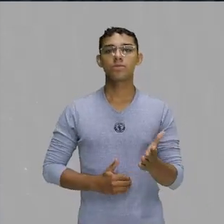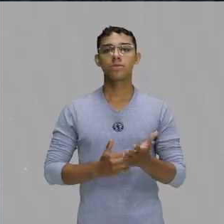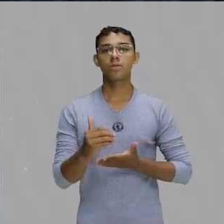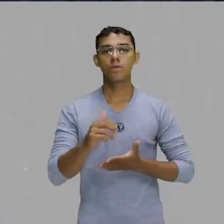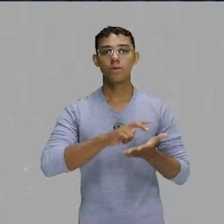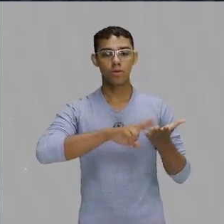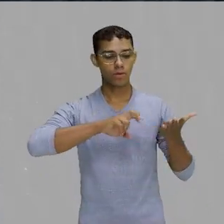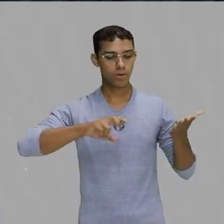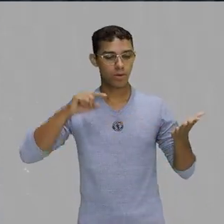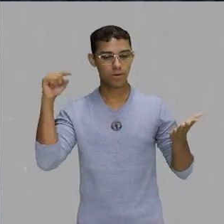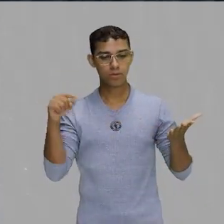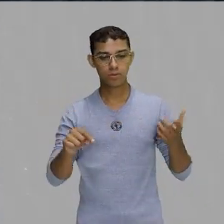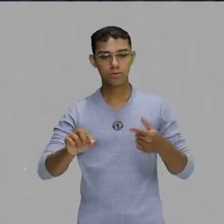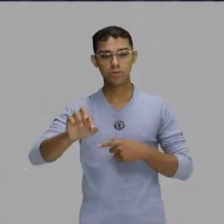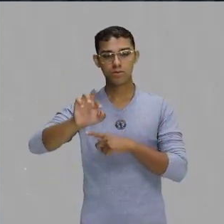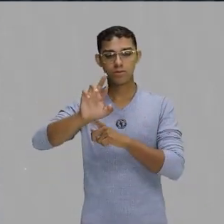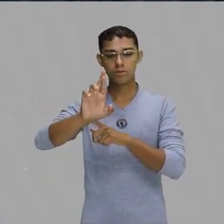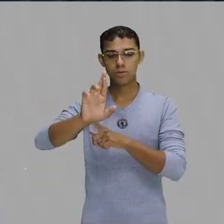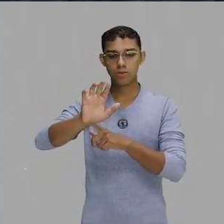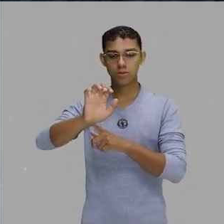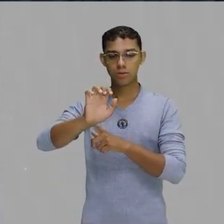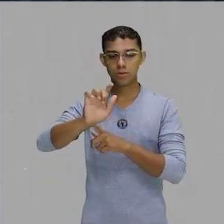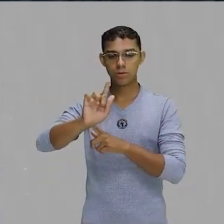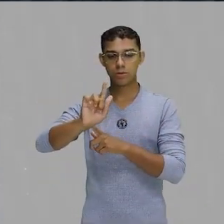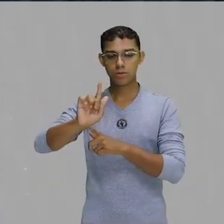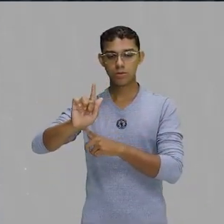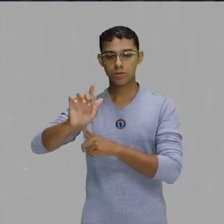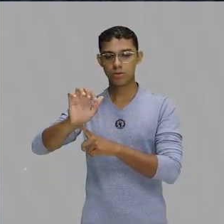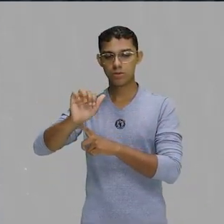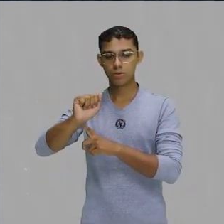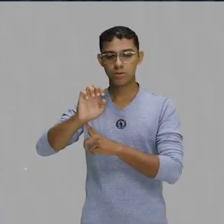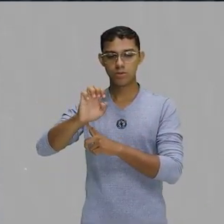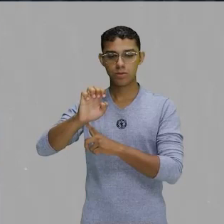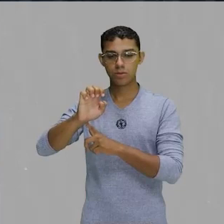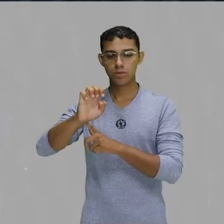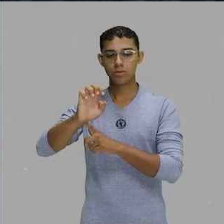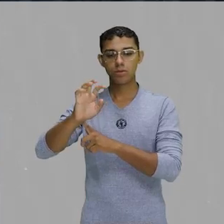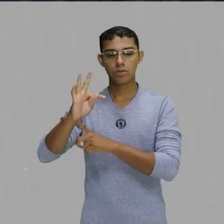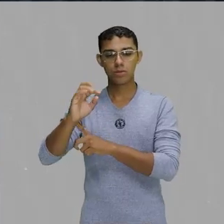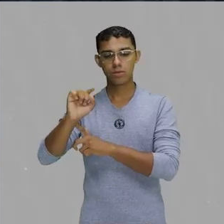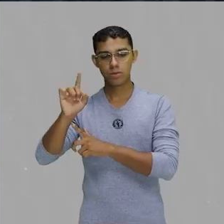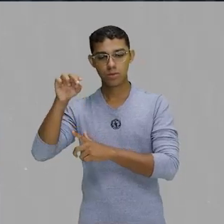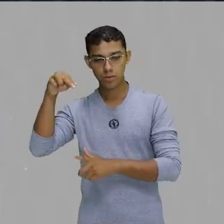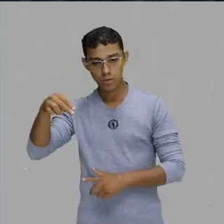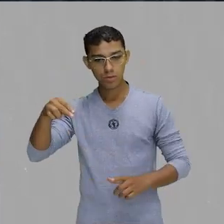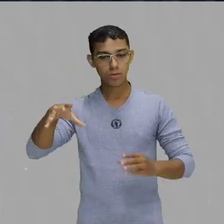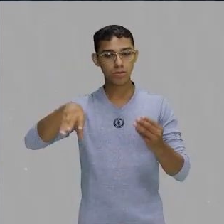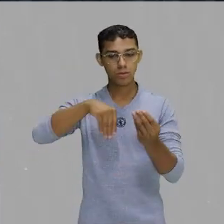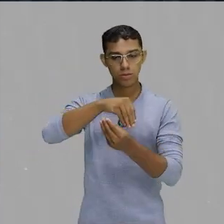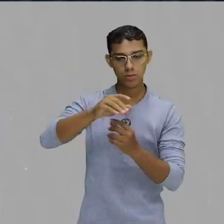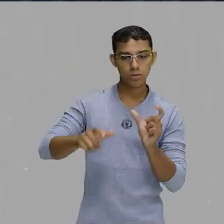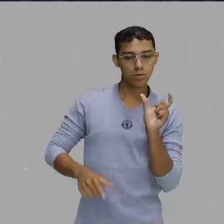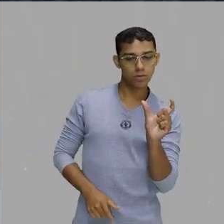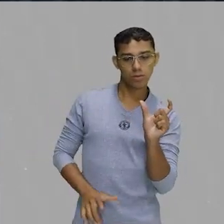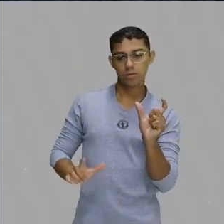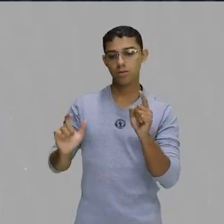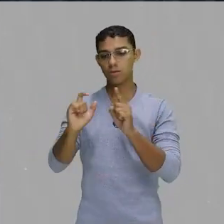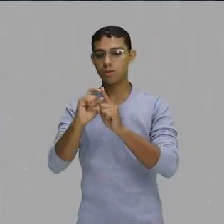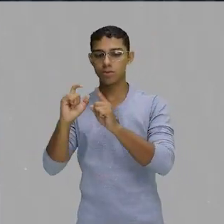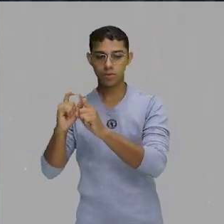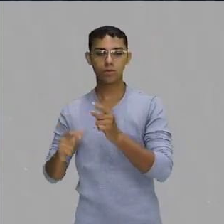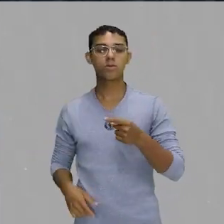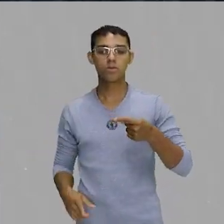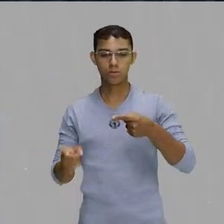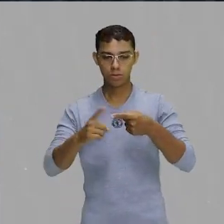do vocábulo reggaeton, que é uma mistura, que vem da junção das palavras